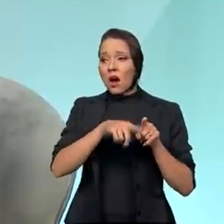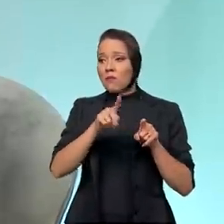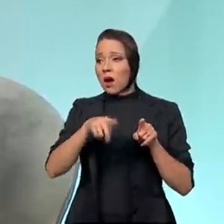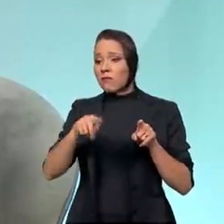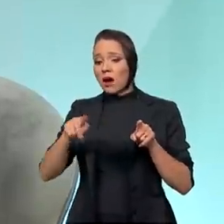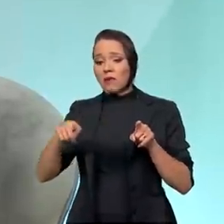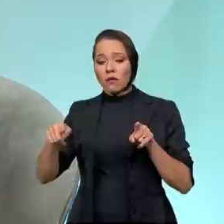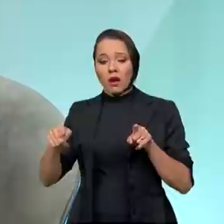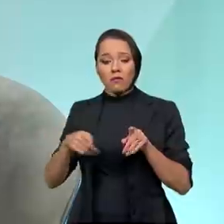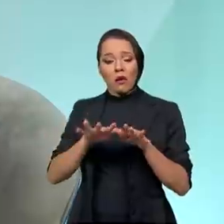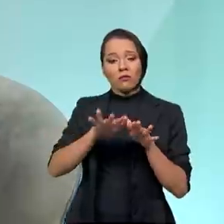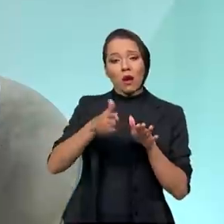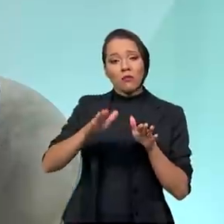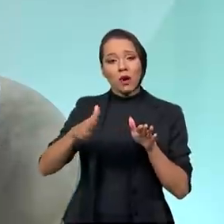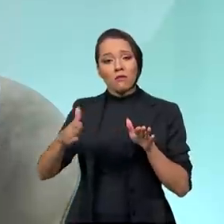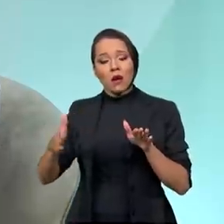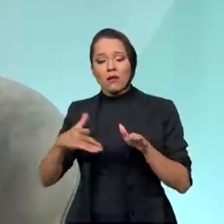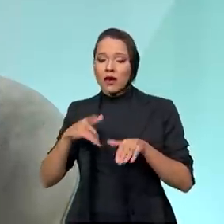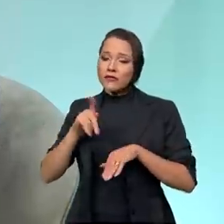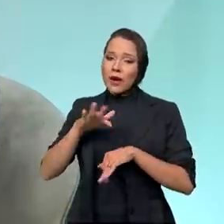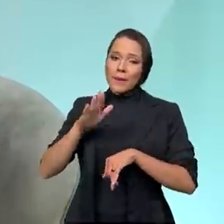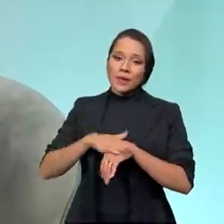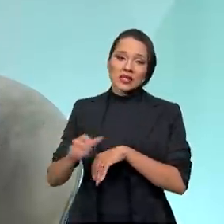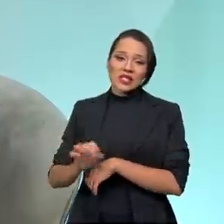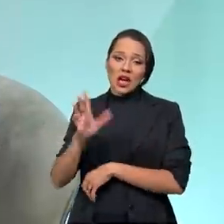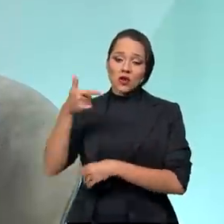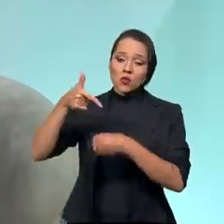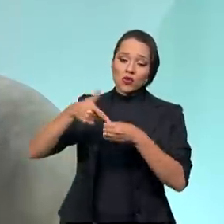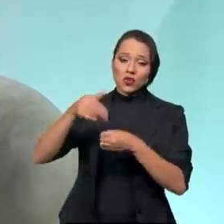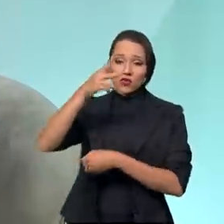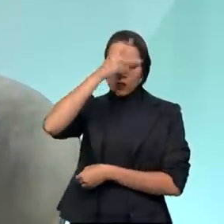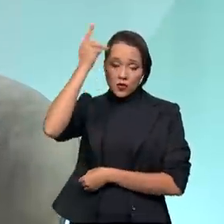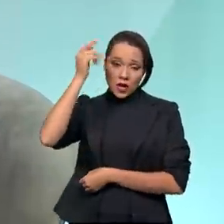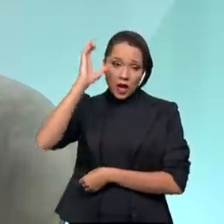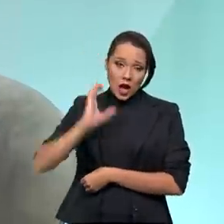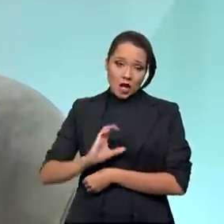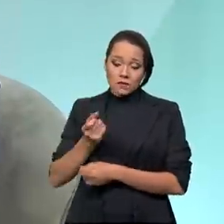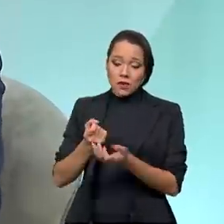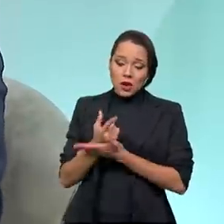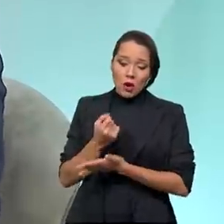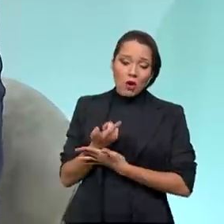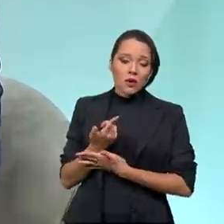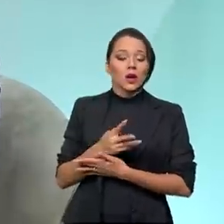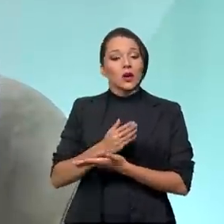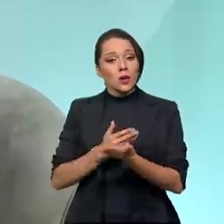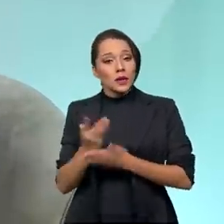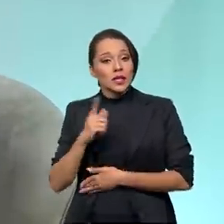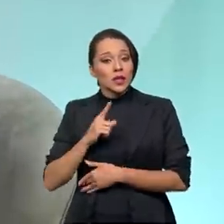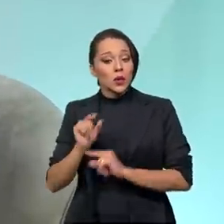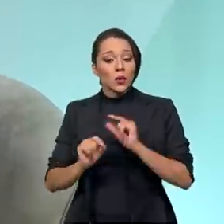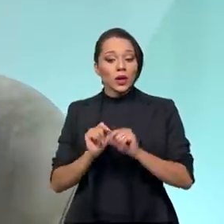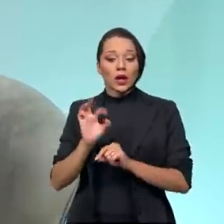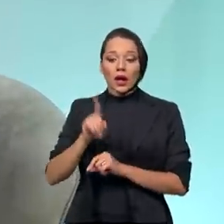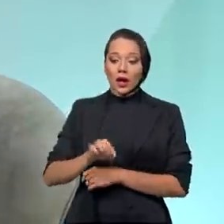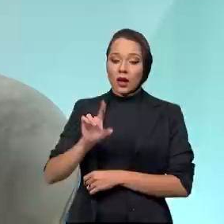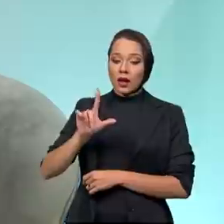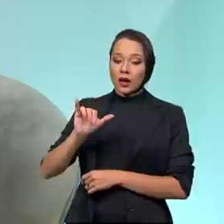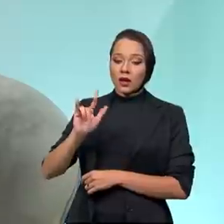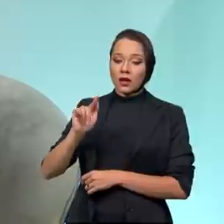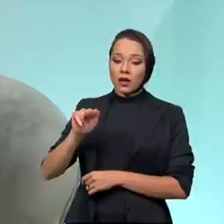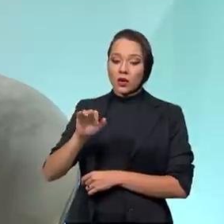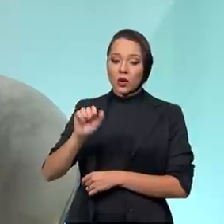potencializa o aumento do combustível para o consumidor final. Então, nós passaremos a ter o que nós chamamos de uma alíquota